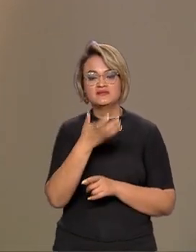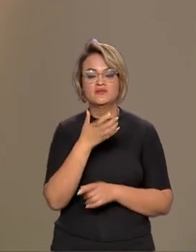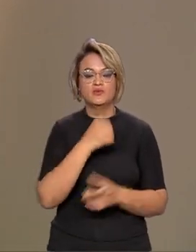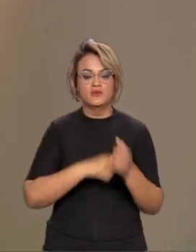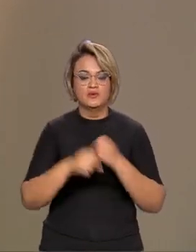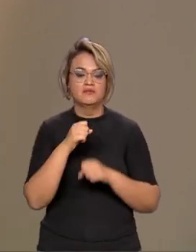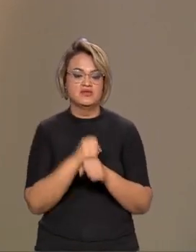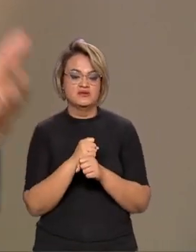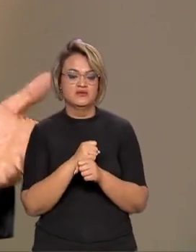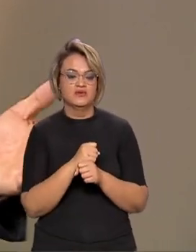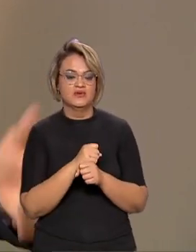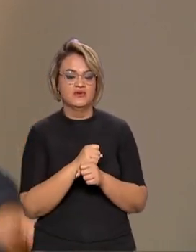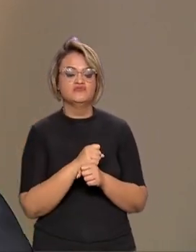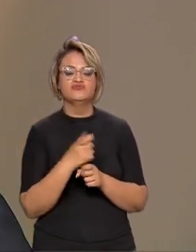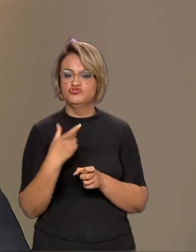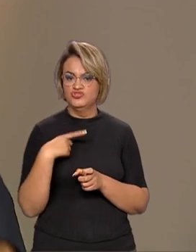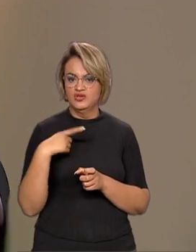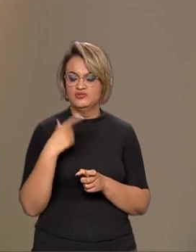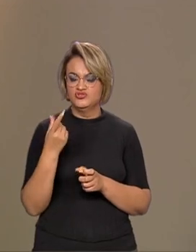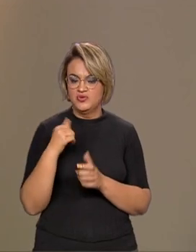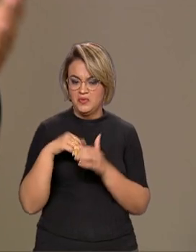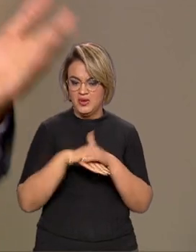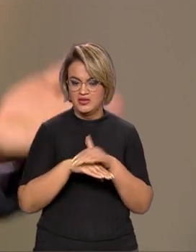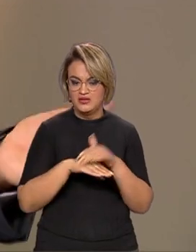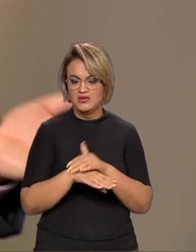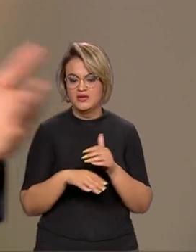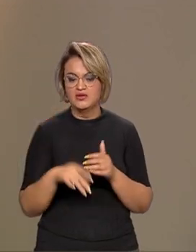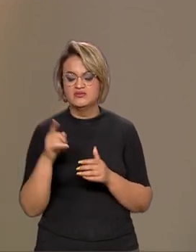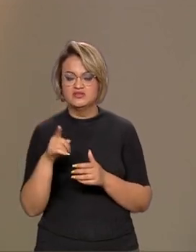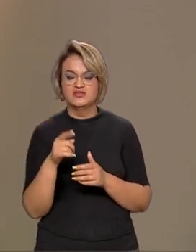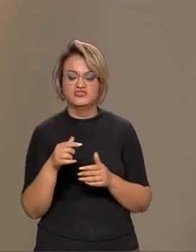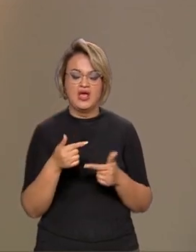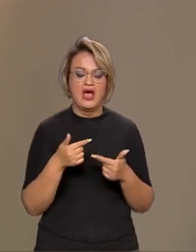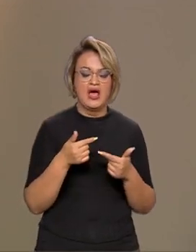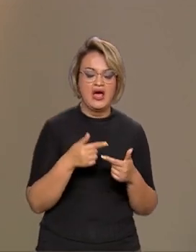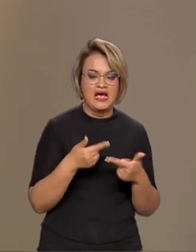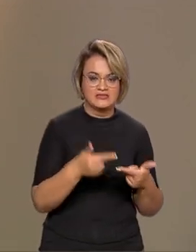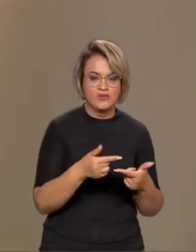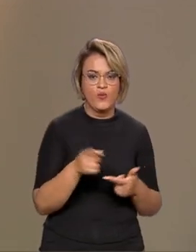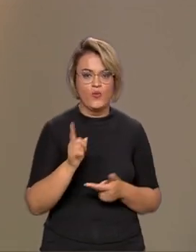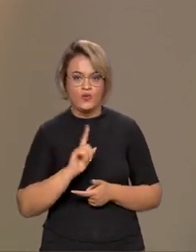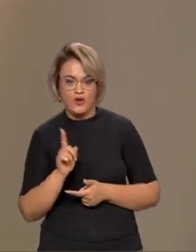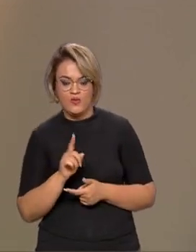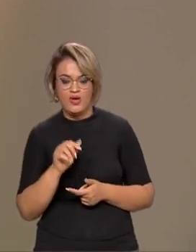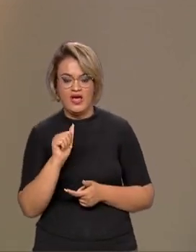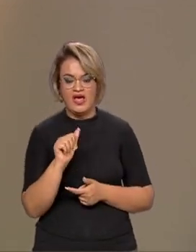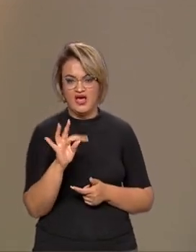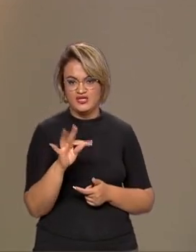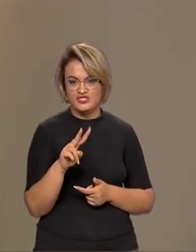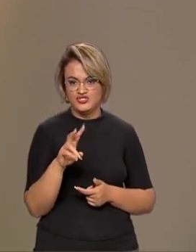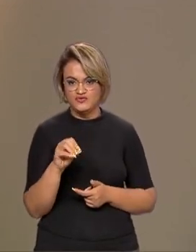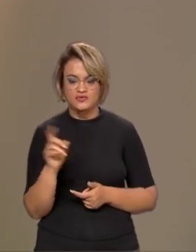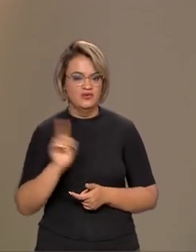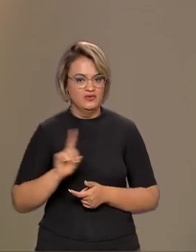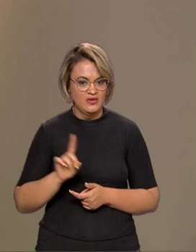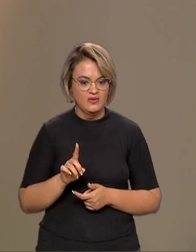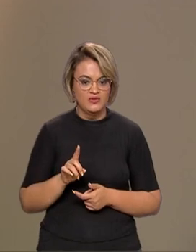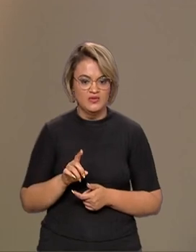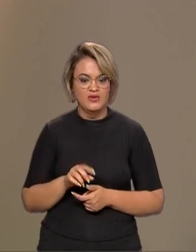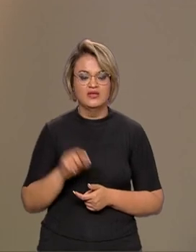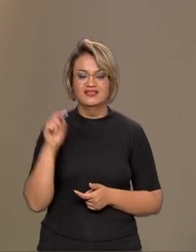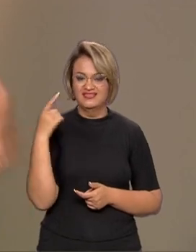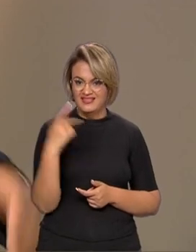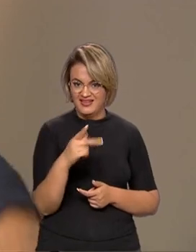tinha uma conta do fundo de garantia, seja ativo ou inativo, ele vai ter na proporção da sua